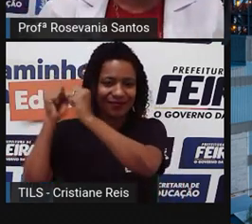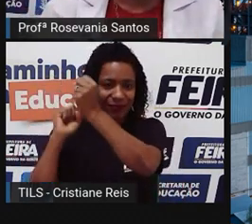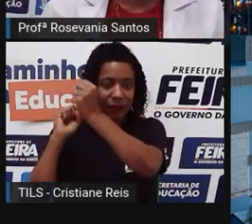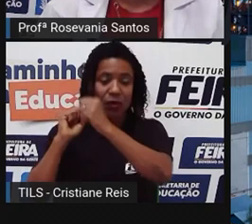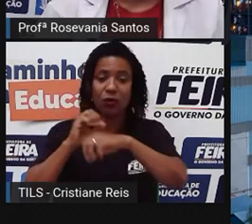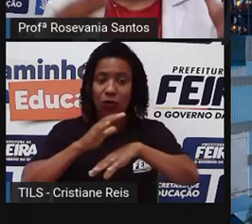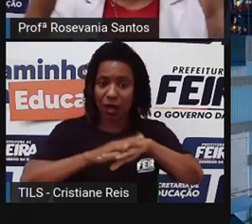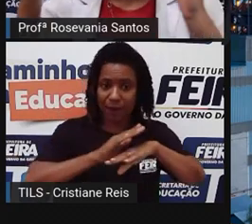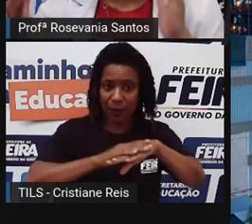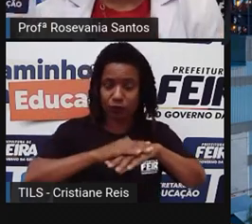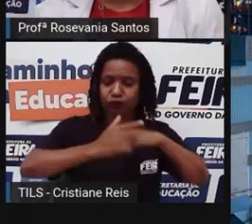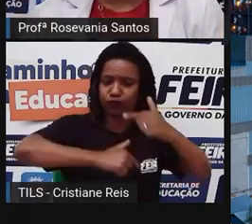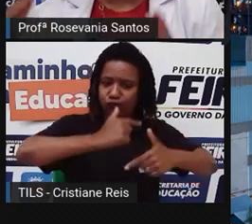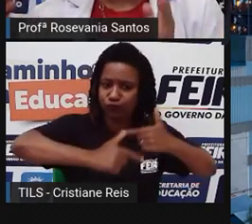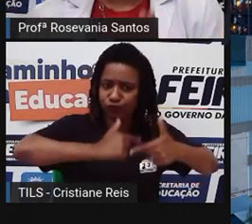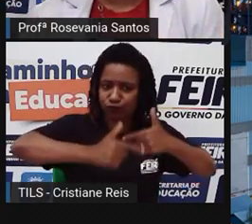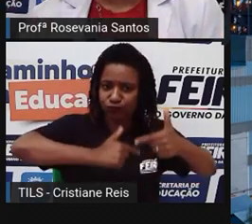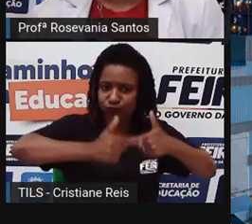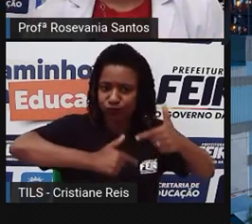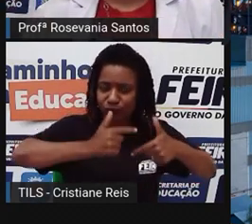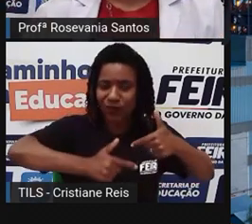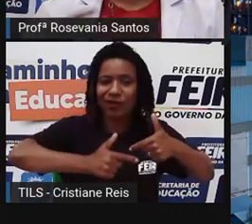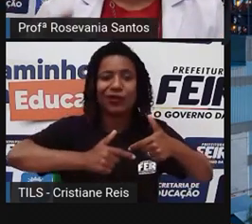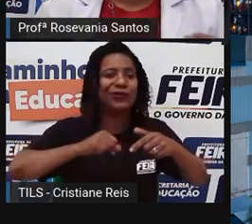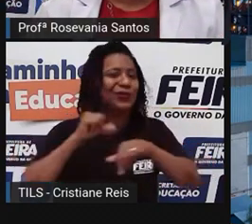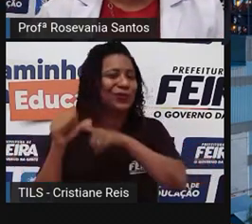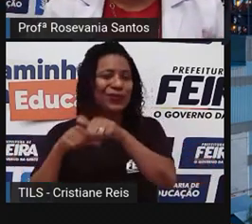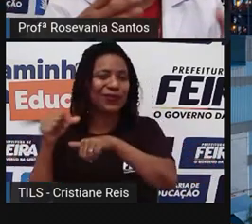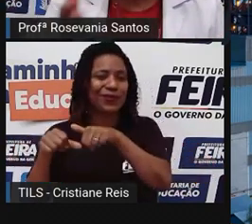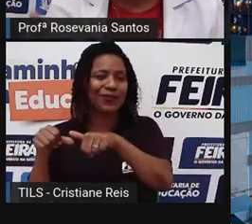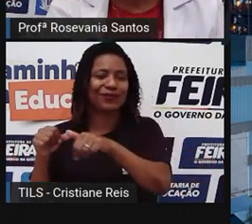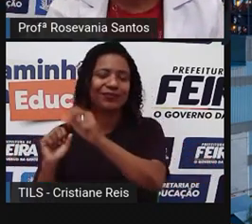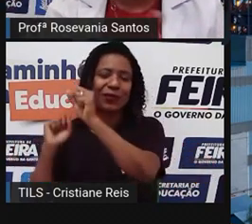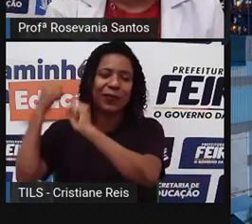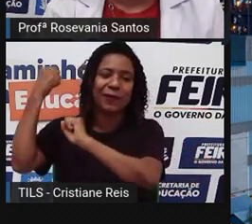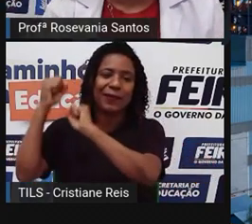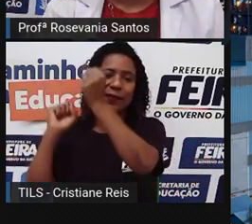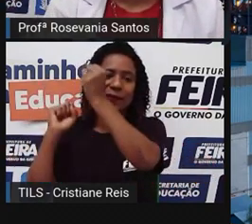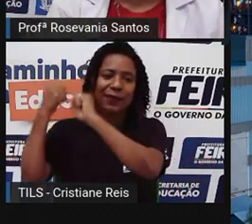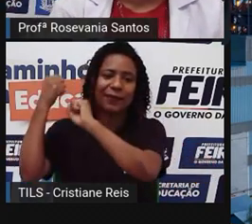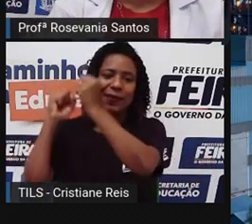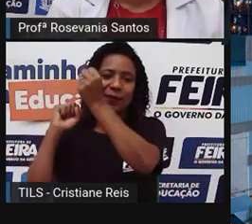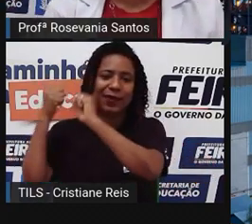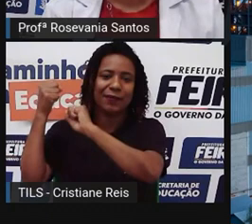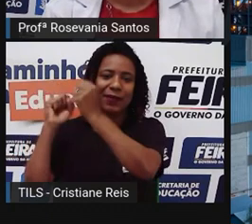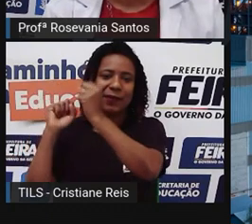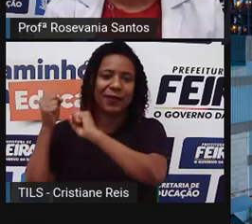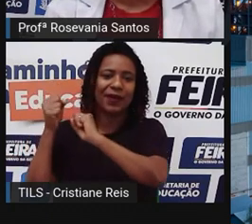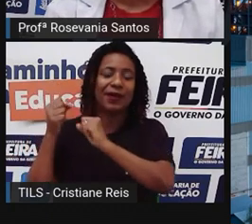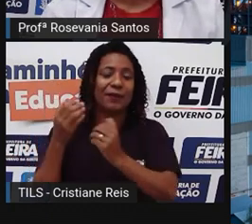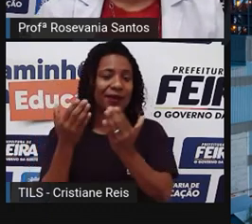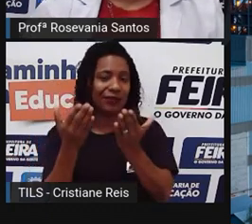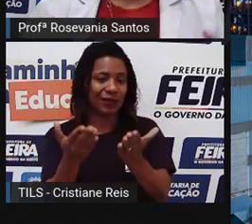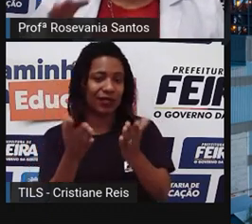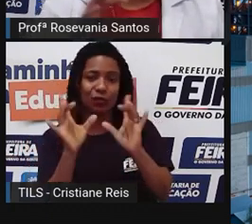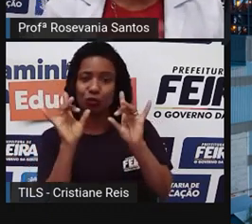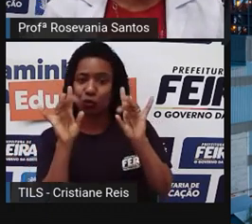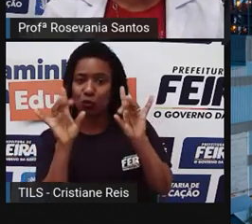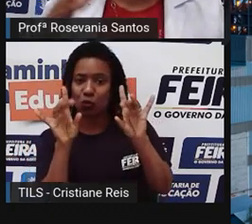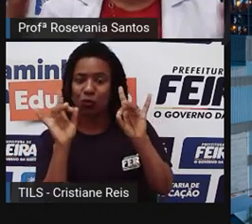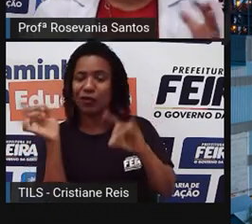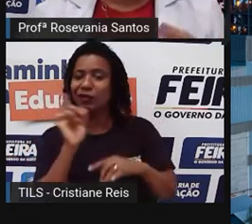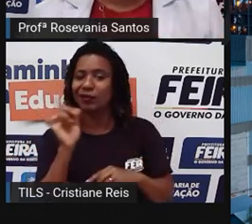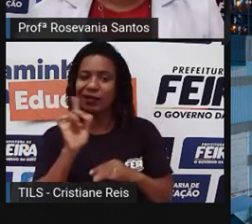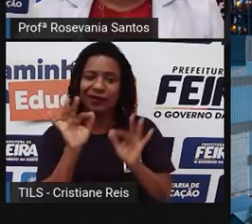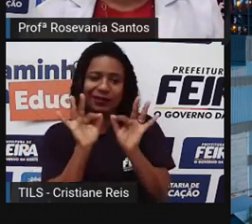braçal pelo trabalho das máquinas. Ainda assim, não tão chique, né, como essas aí da imagem que vocês estão vendo, mas ela